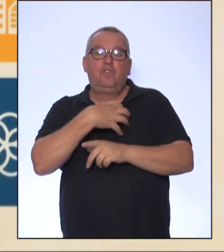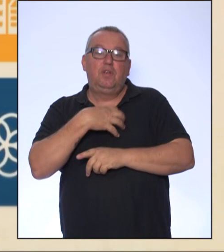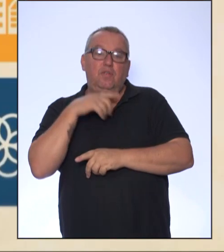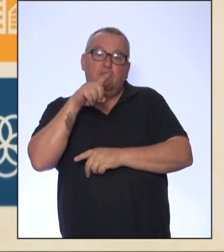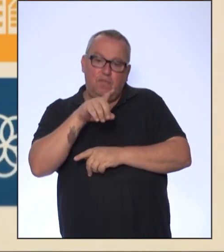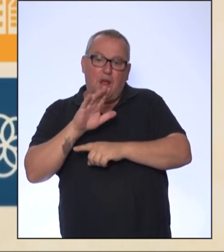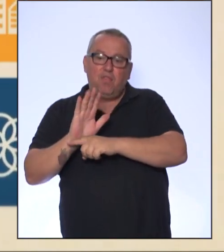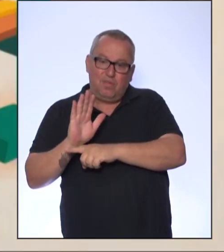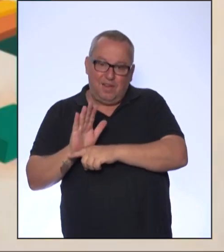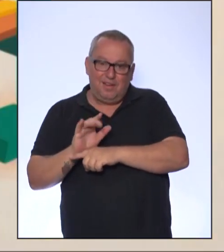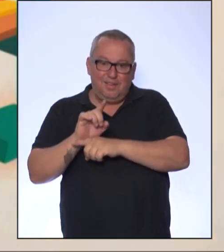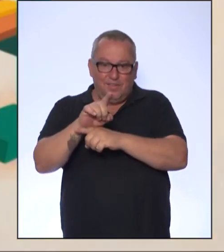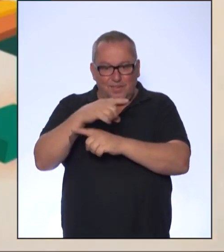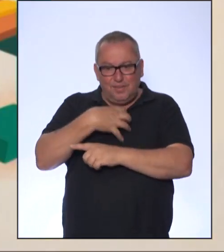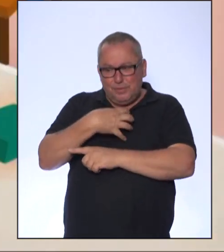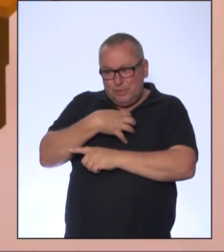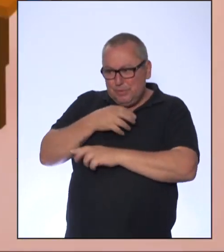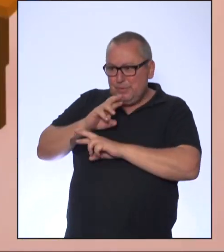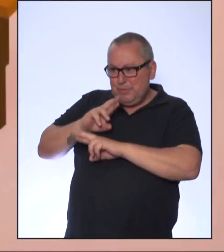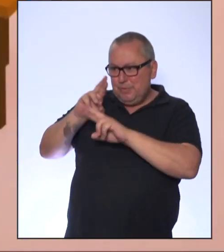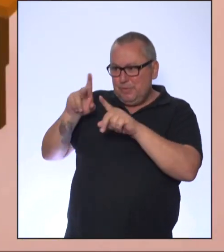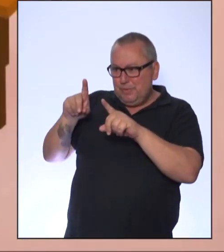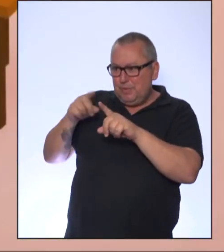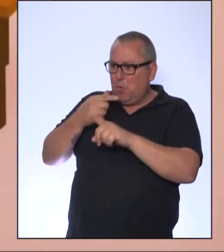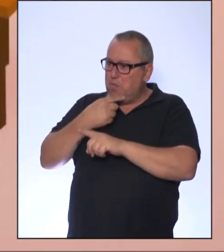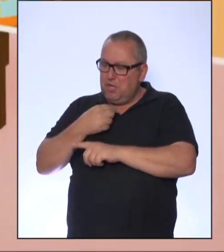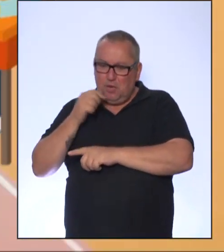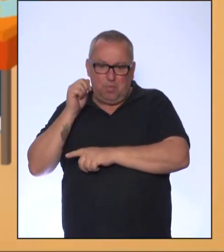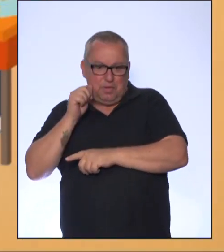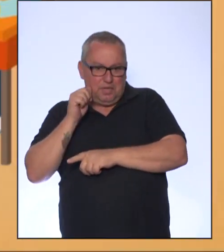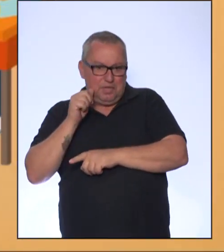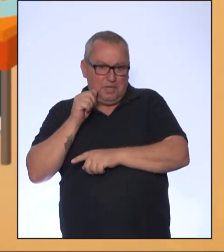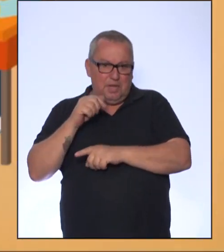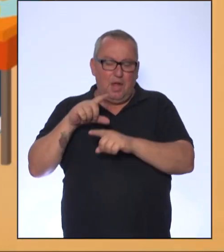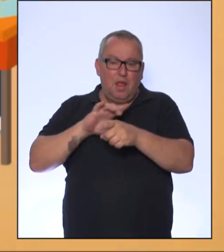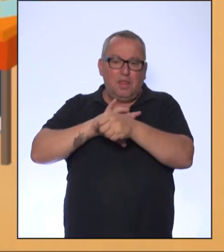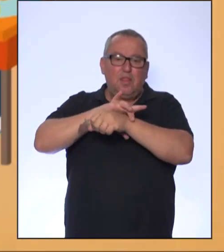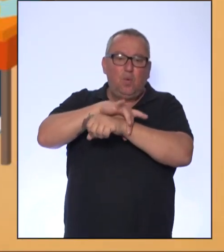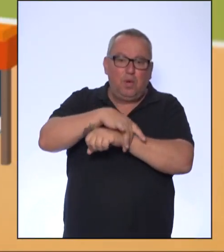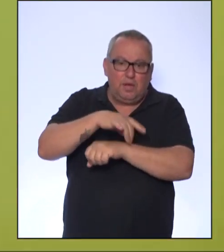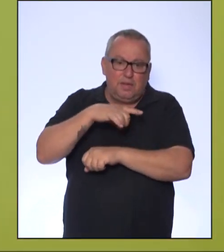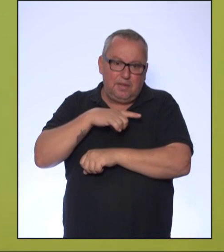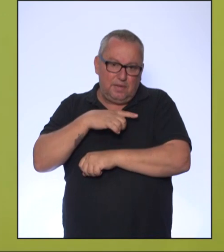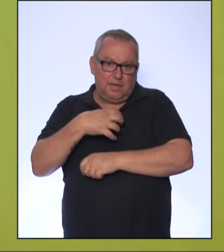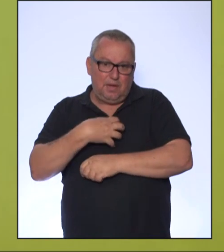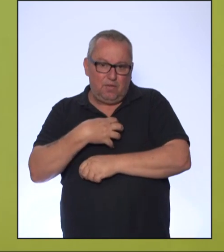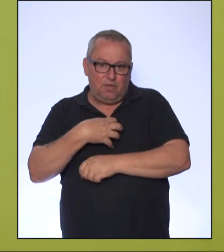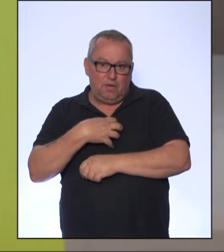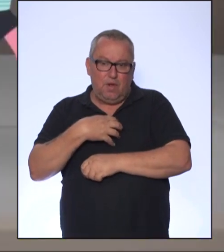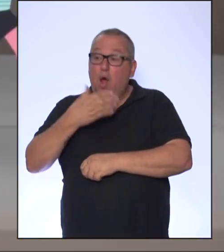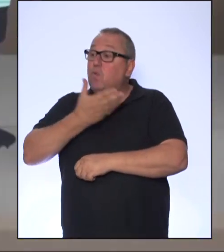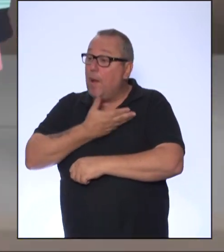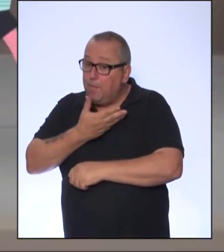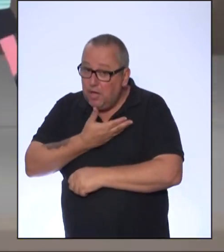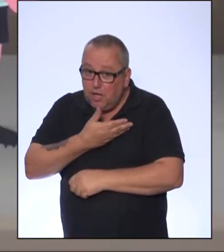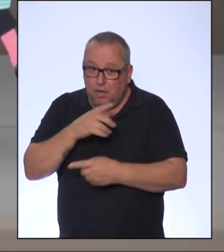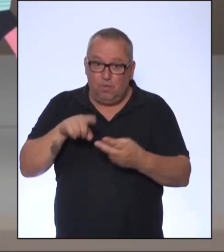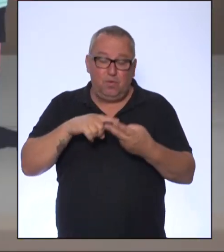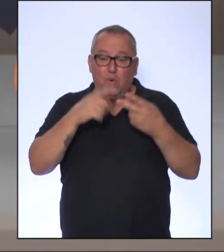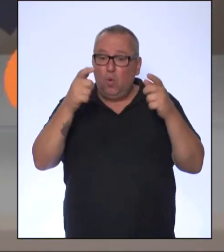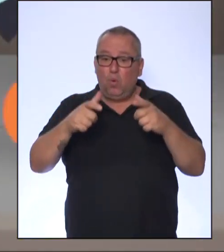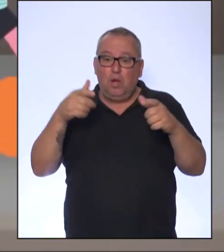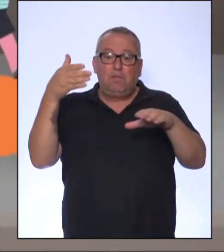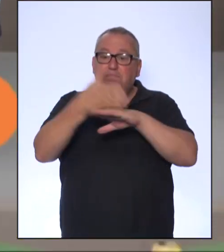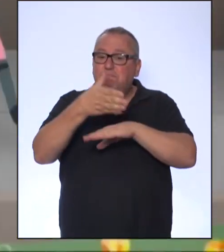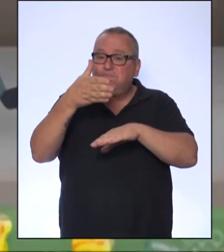ajudar. Você se sentiria diferente sendo menina ou menina em relação à segurança que você sente? Aos amigos que tem? Os lugares